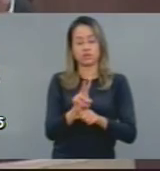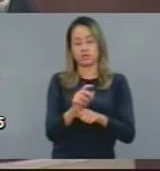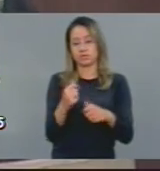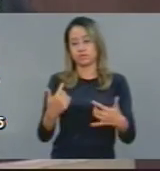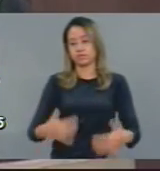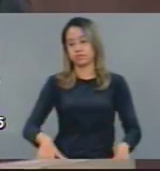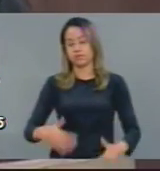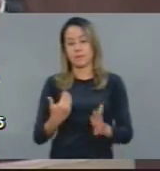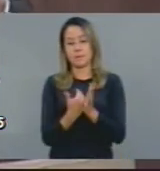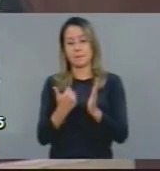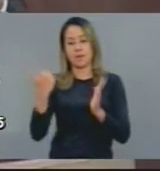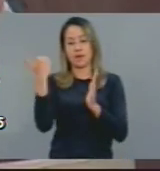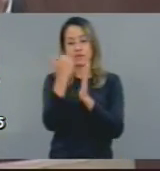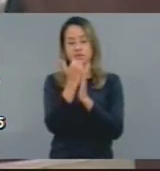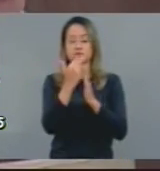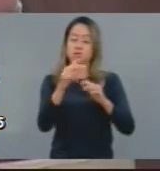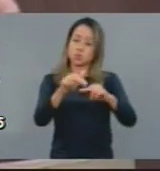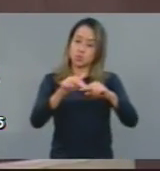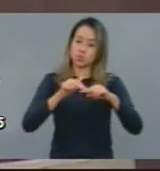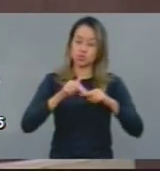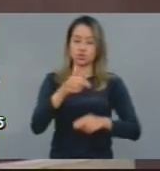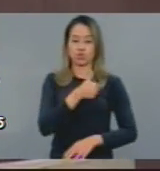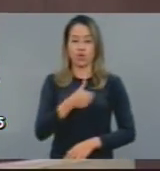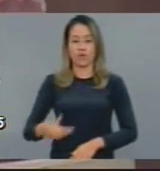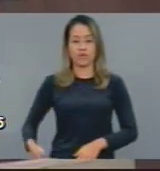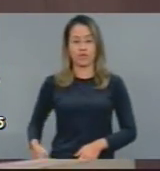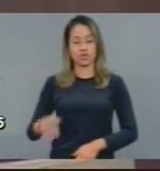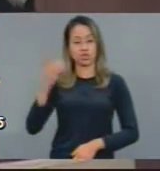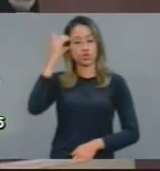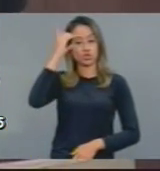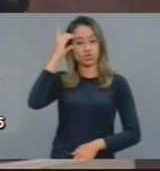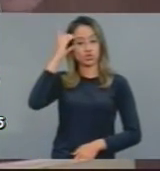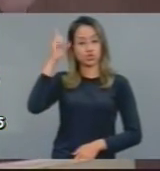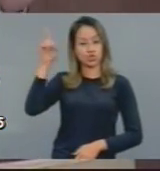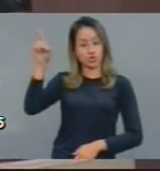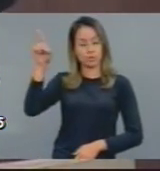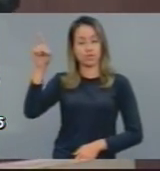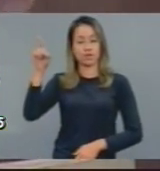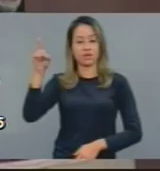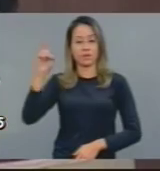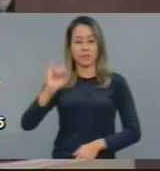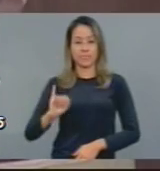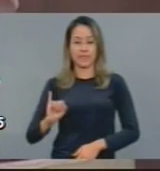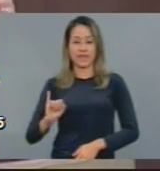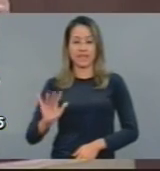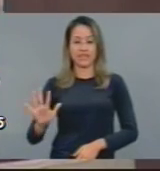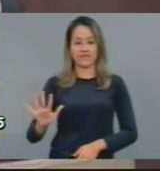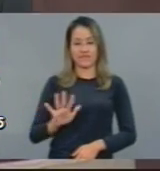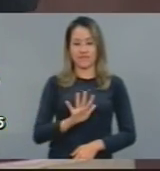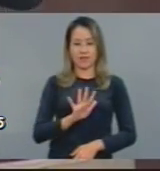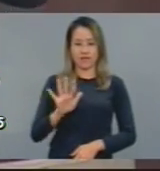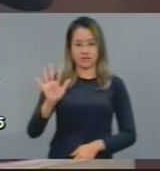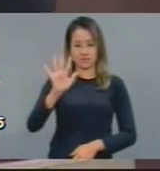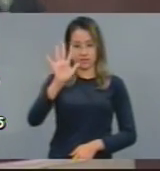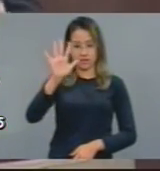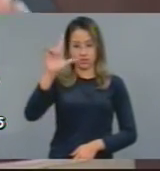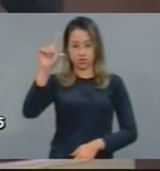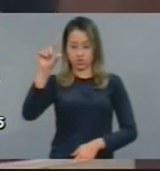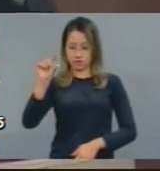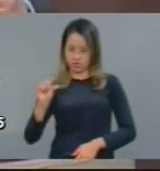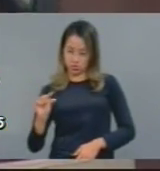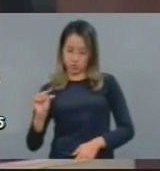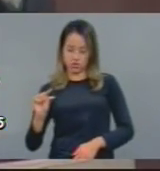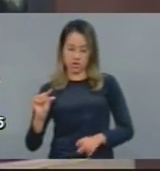Portanto, a decisão do governo Dilma de reter a inflação aumentando juros é a pior